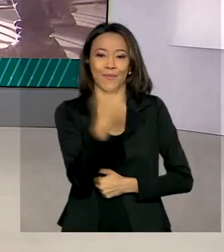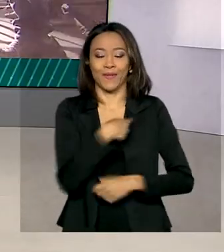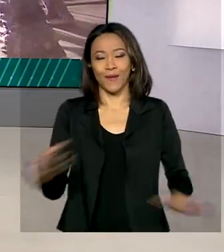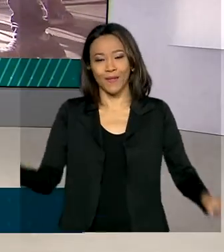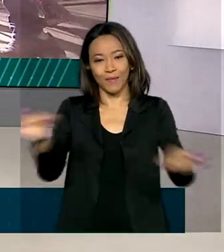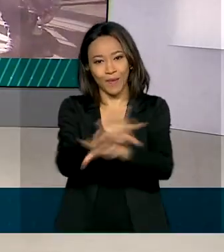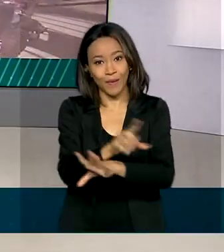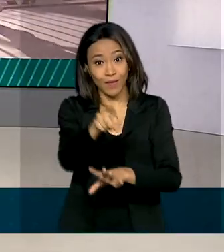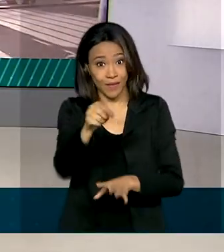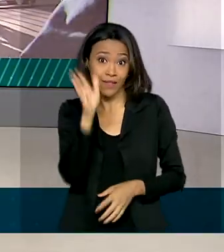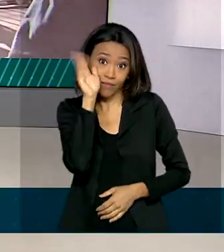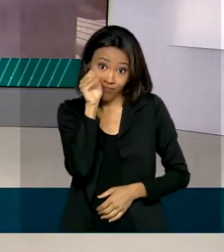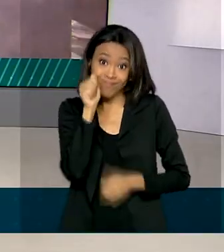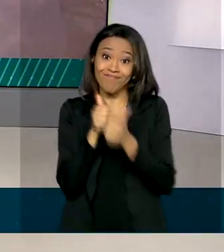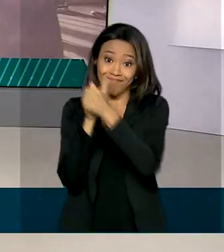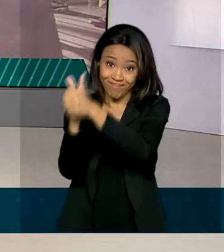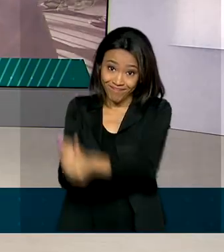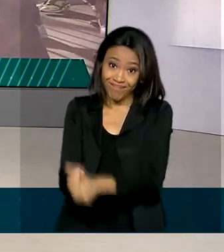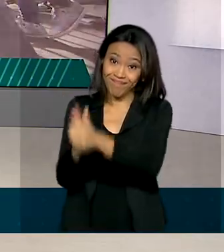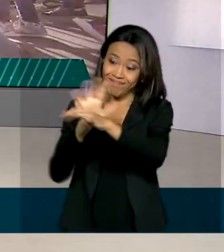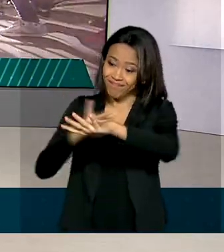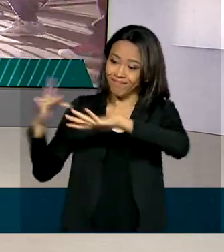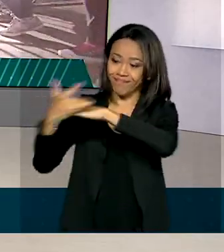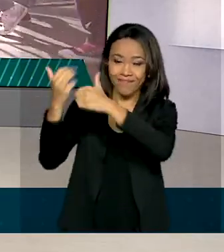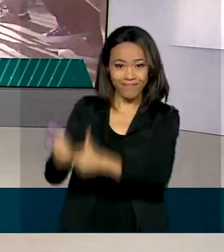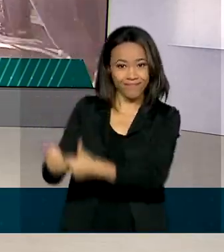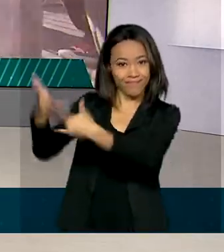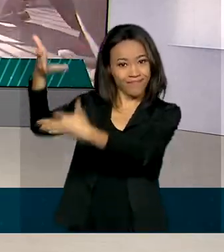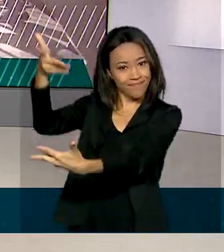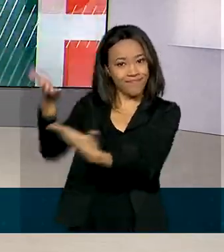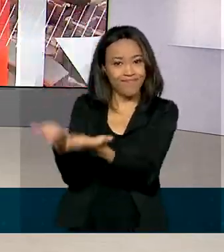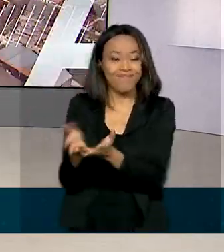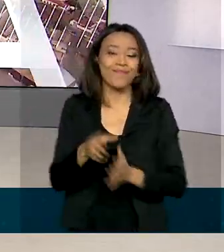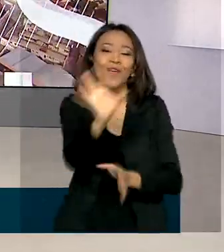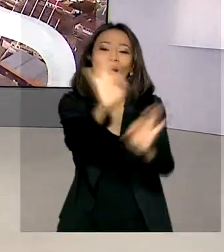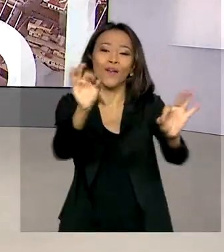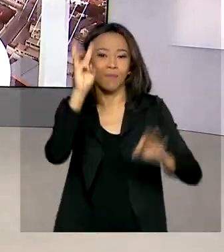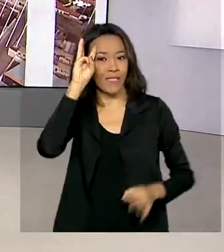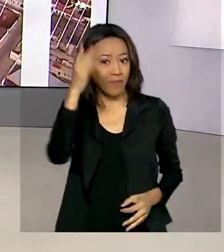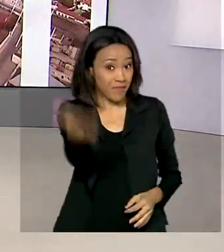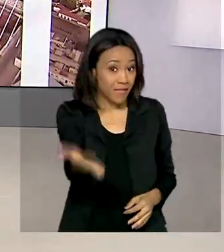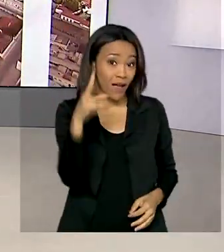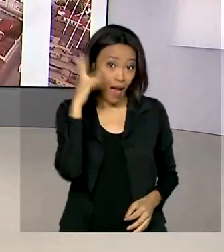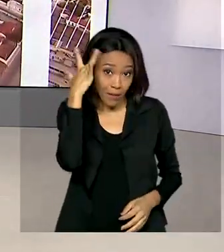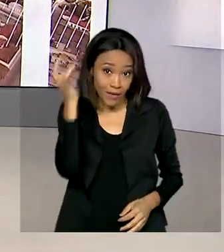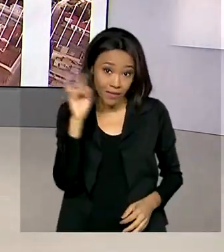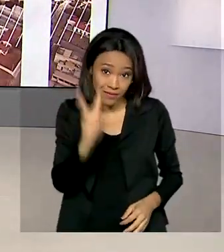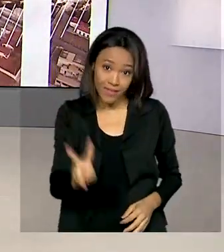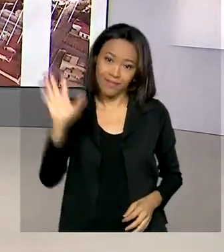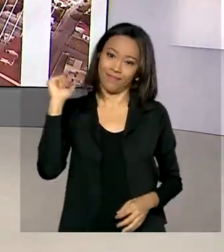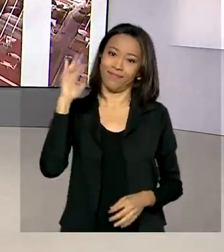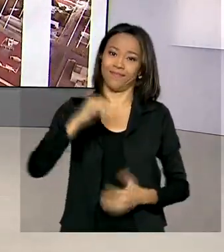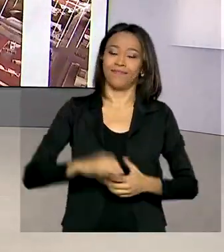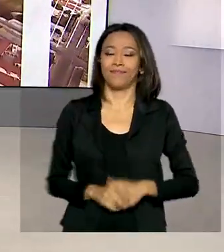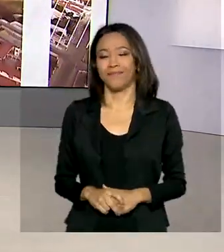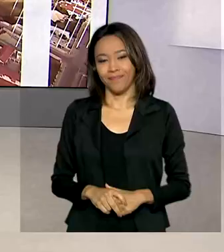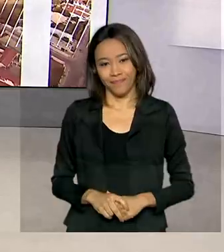Dia termina aqui. Nos acompanhe também pelas redes sociais. Uma ótima terça-feira para você. Nos vemos amanhã. Até lá.